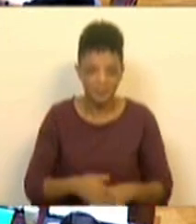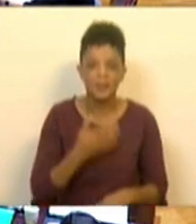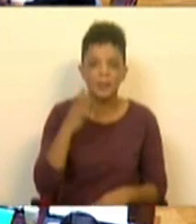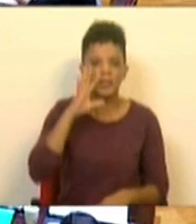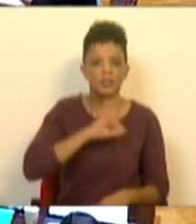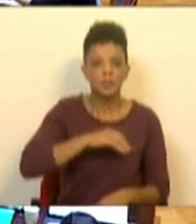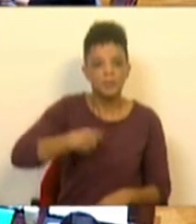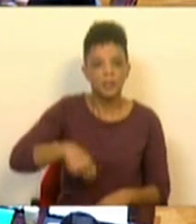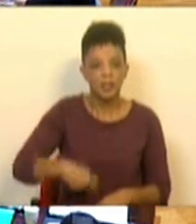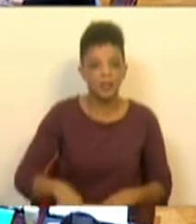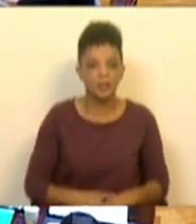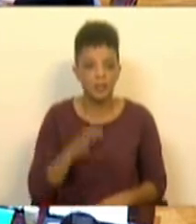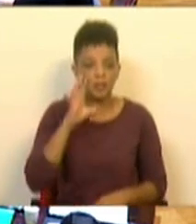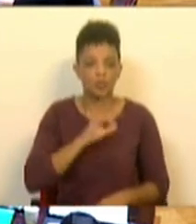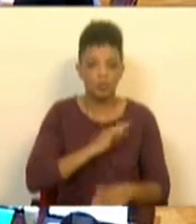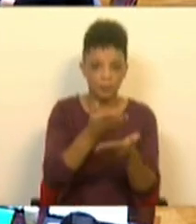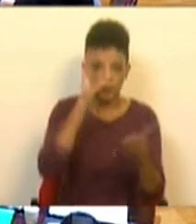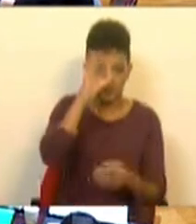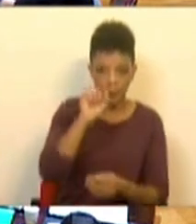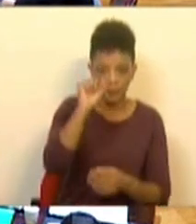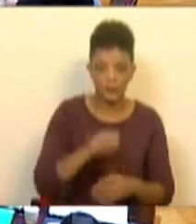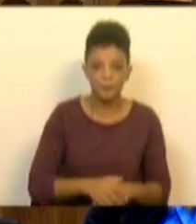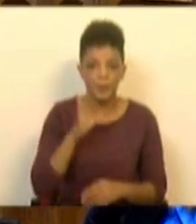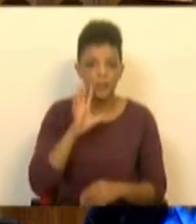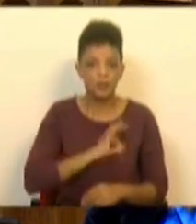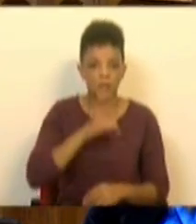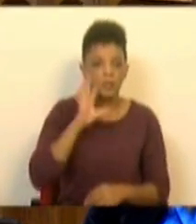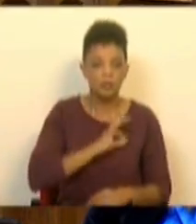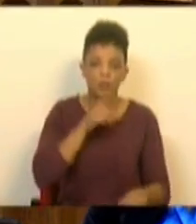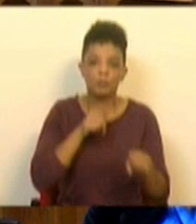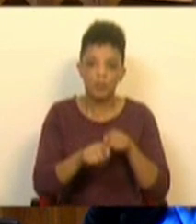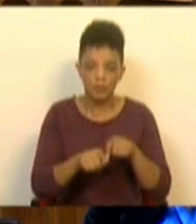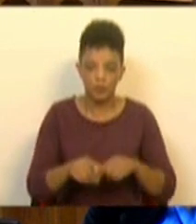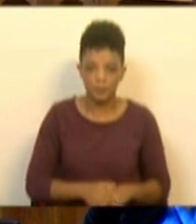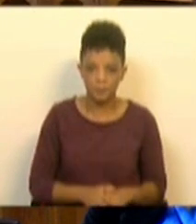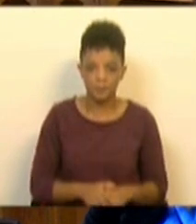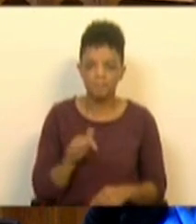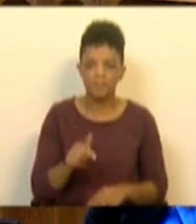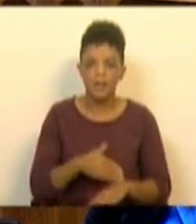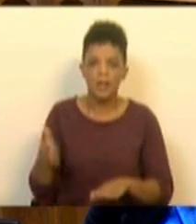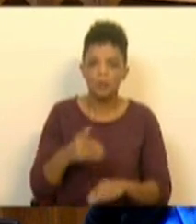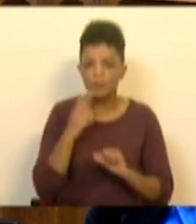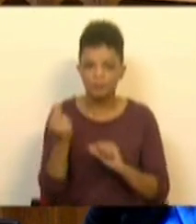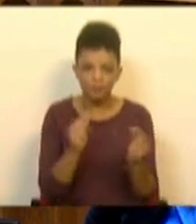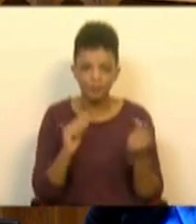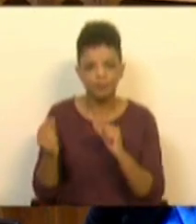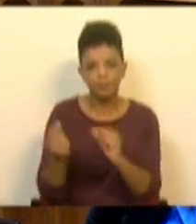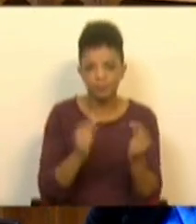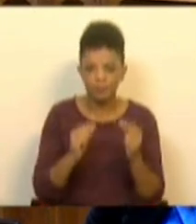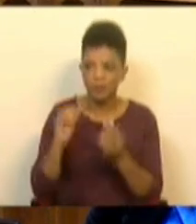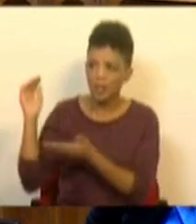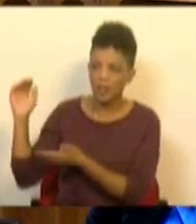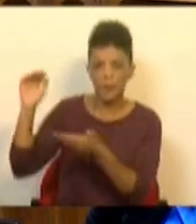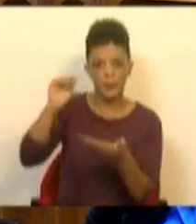Muito obrigado, Sr. Presidente, Srs. Membros do Governo, Sras. e Srs. Deputados. Este momento de debate das